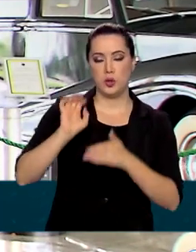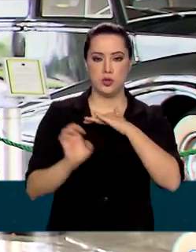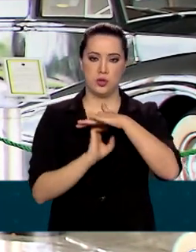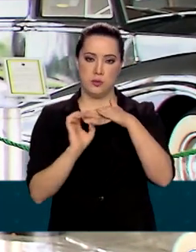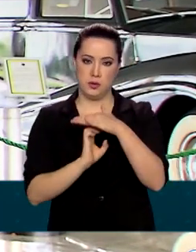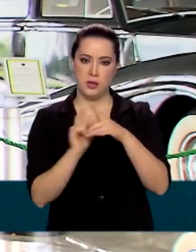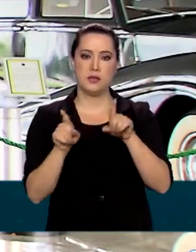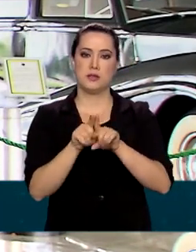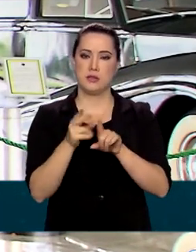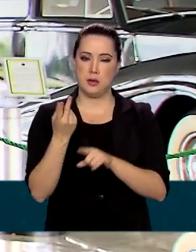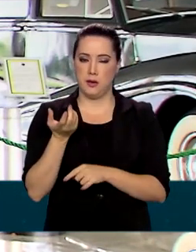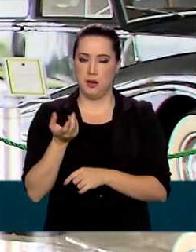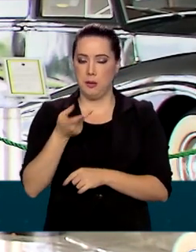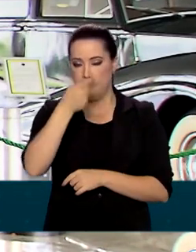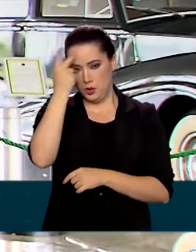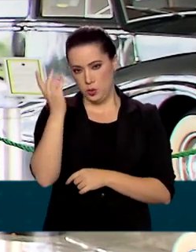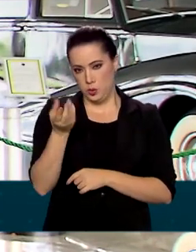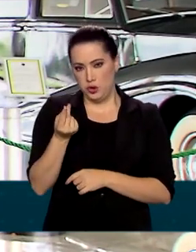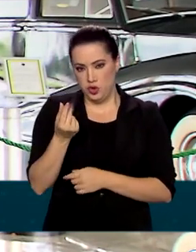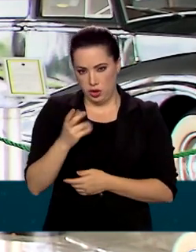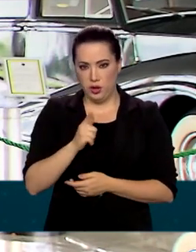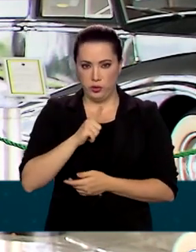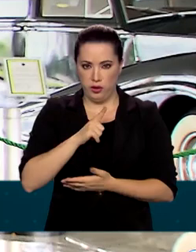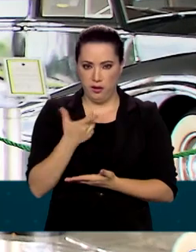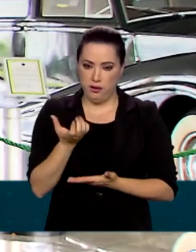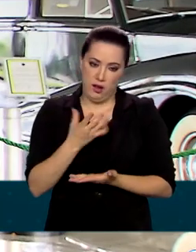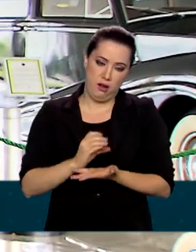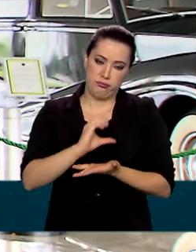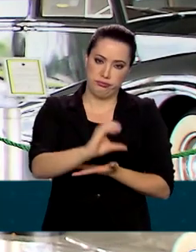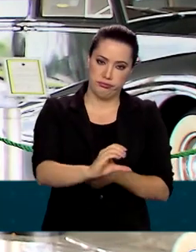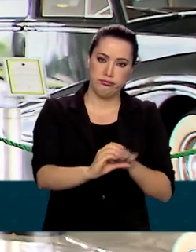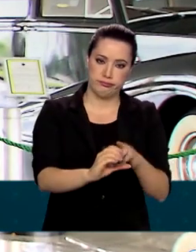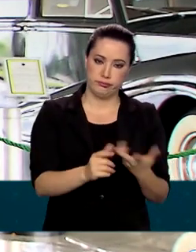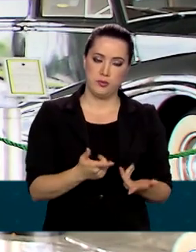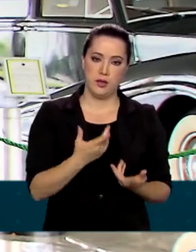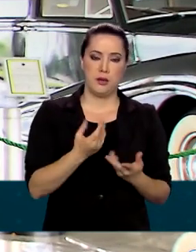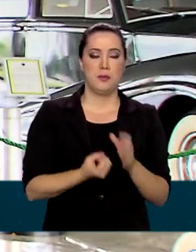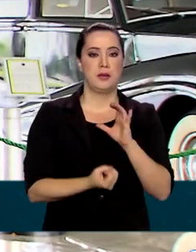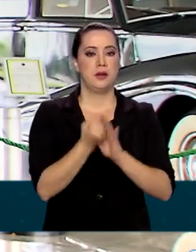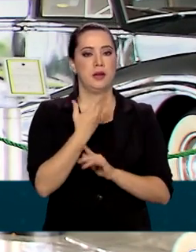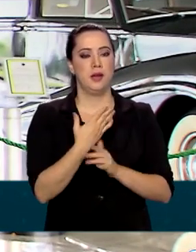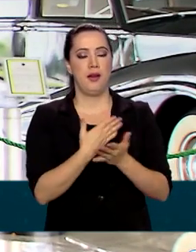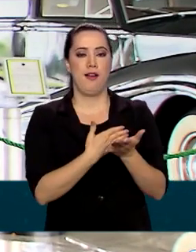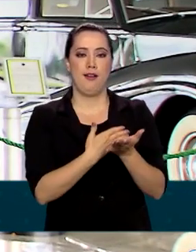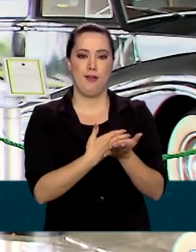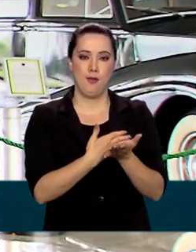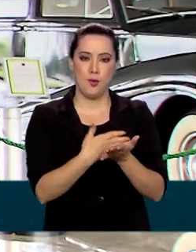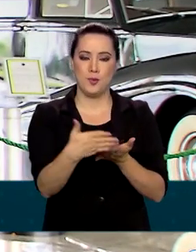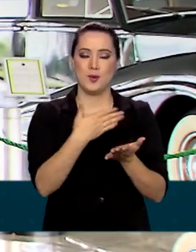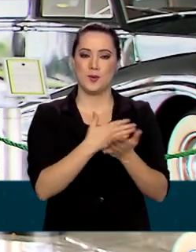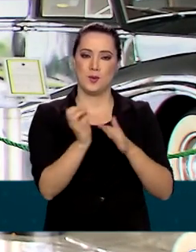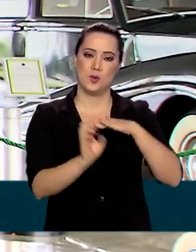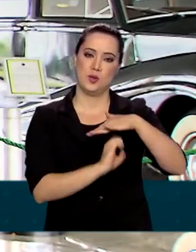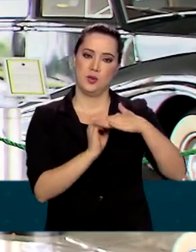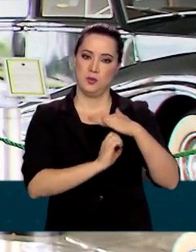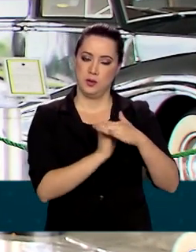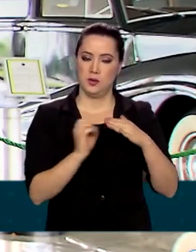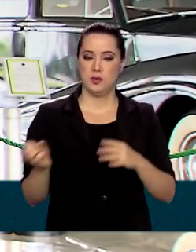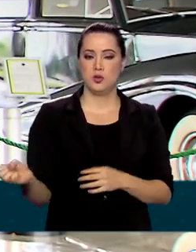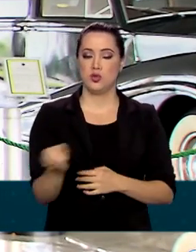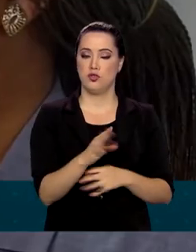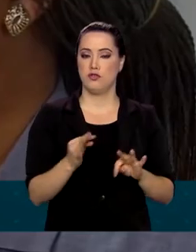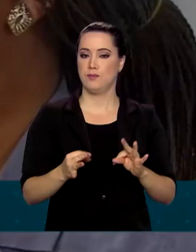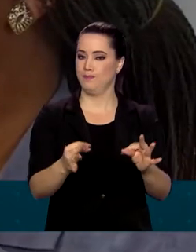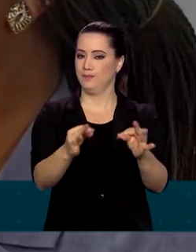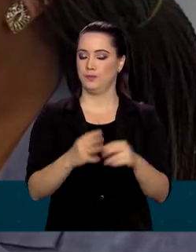e investidores. O objetivo é criar um ambiente favorável ao desenvolvimento de negócios na área de inovação